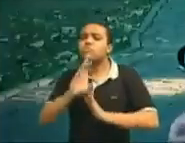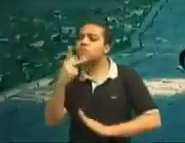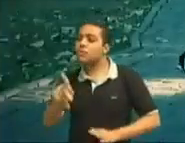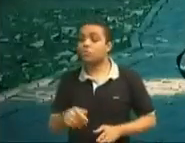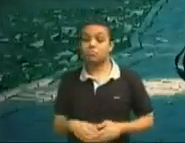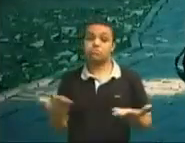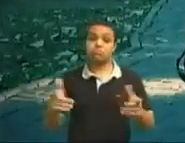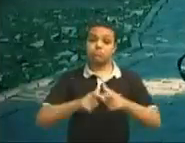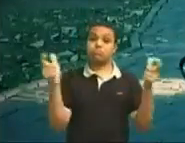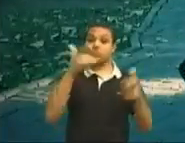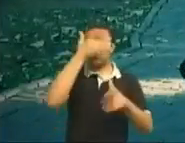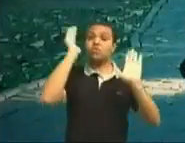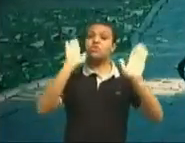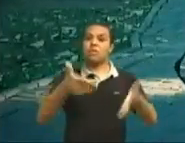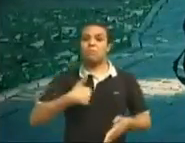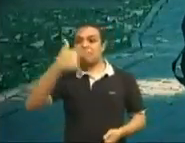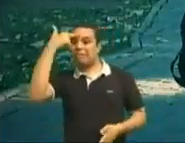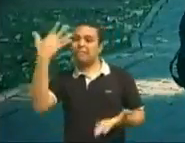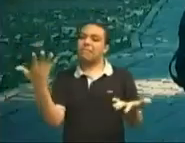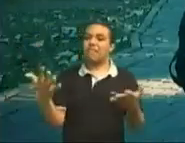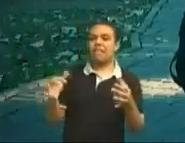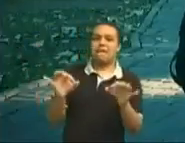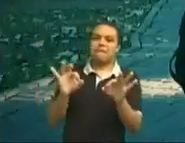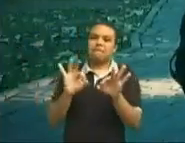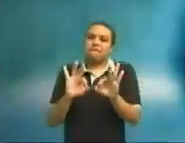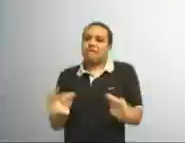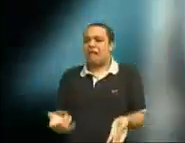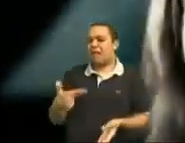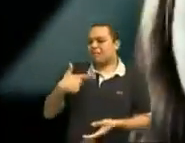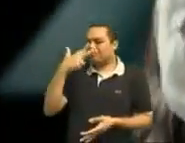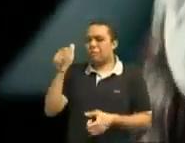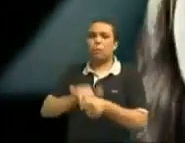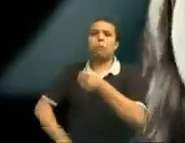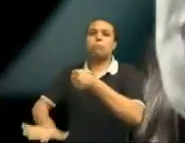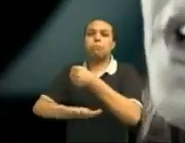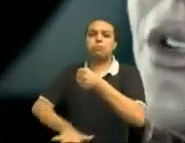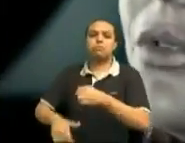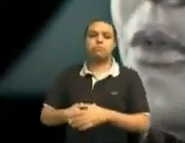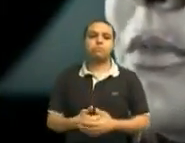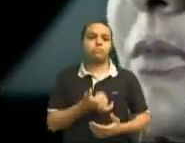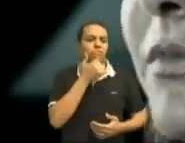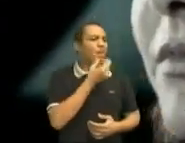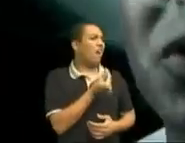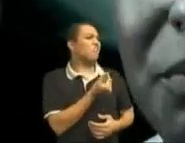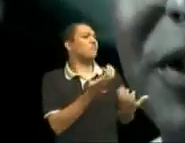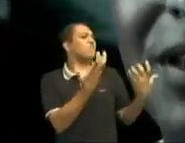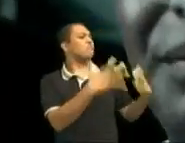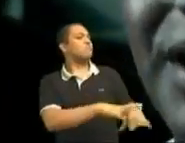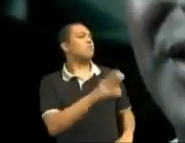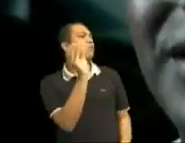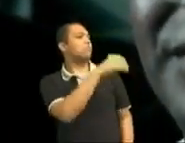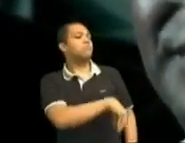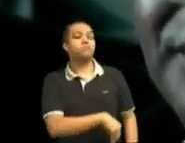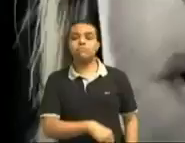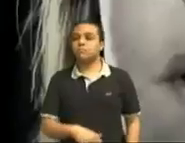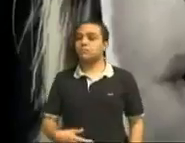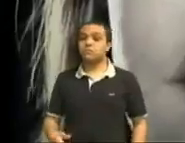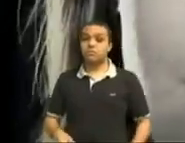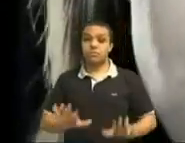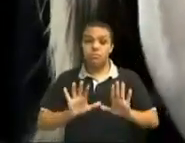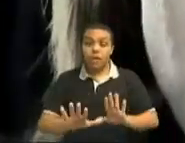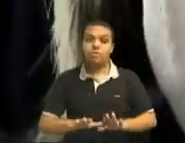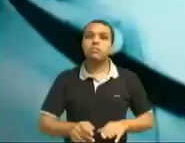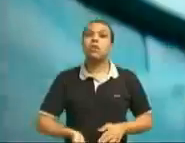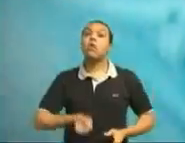Muitos acham que são frágeis, dependentes e inferiores. E hoje eu não tenho dinheiro. Nossa, sua porta está aberta. Mas